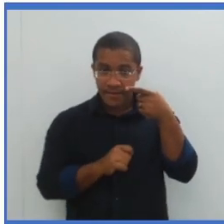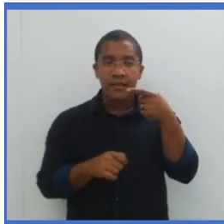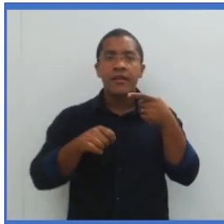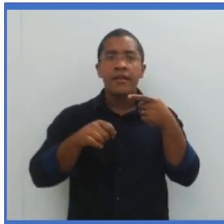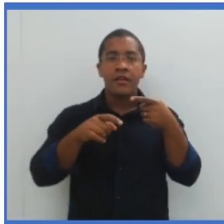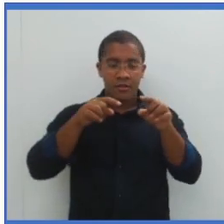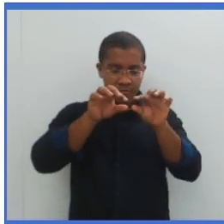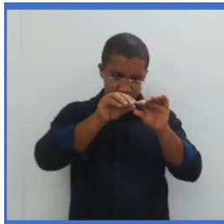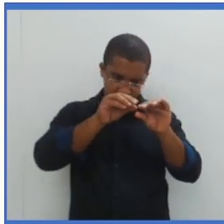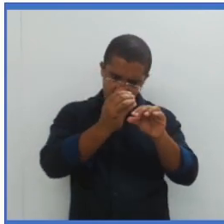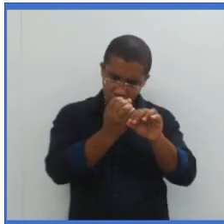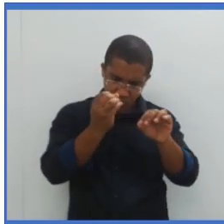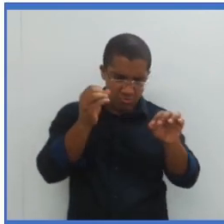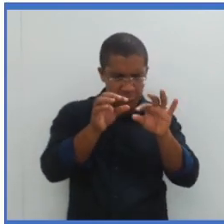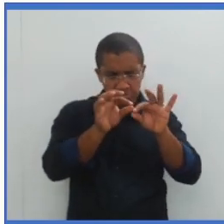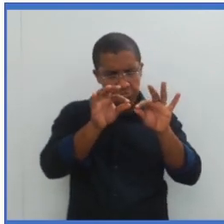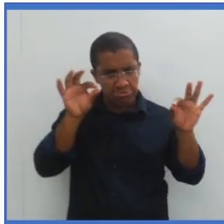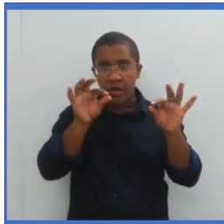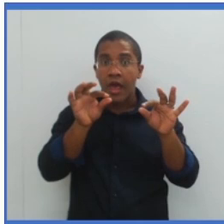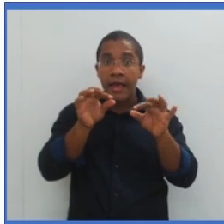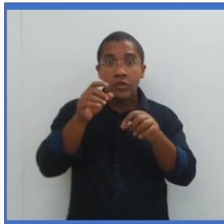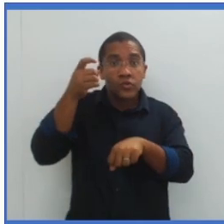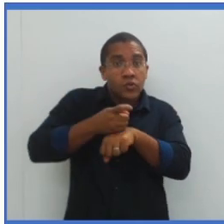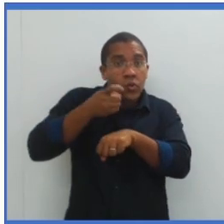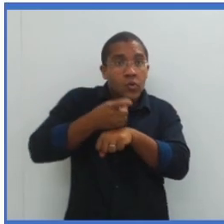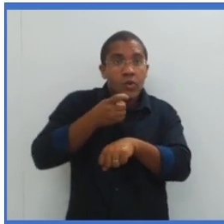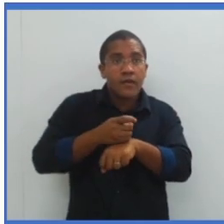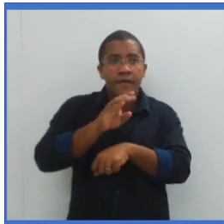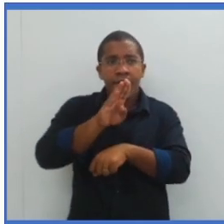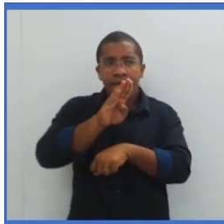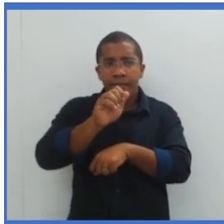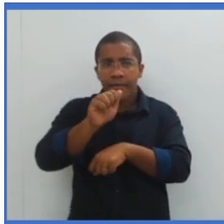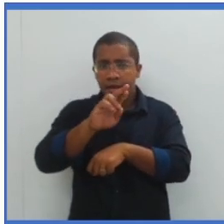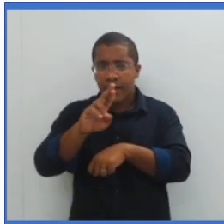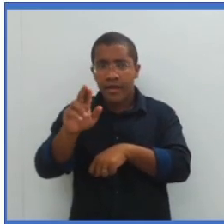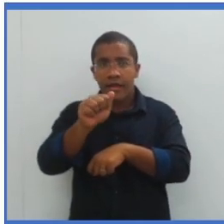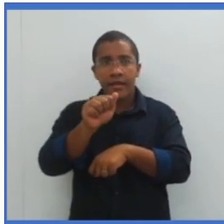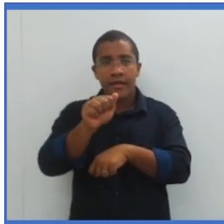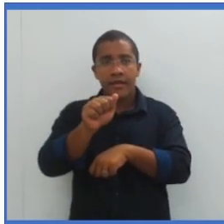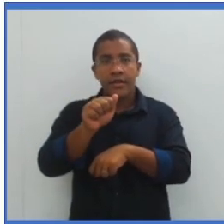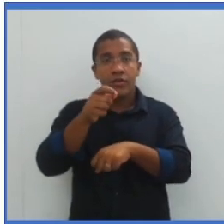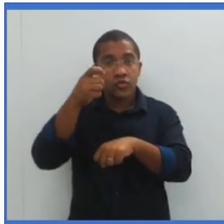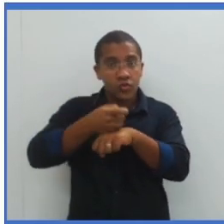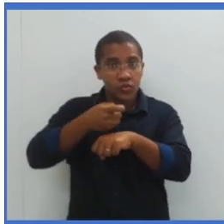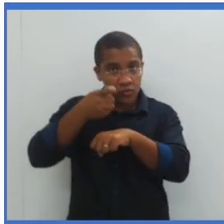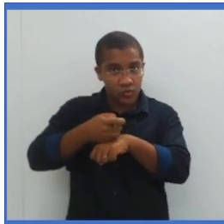uma barra rígida. Olha a imagem. Tenho que ter uma barra rígida.